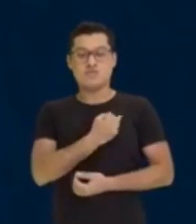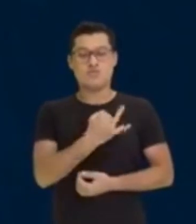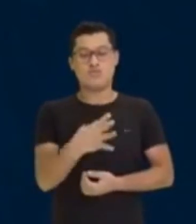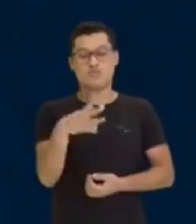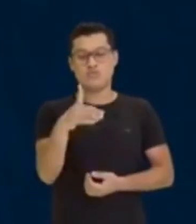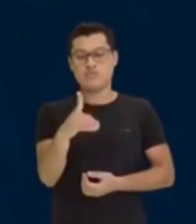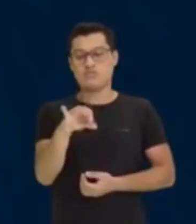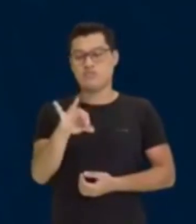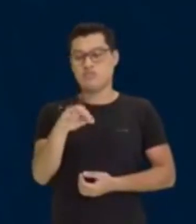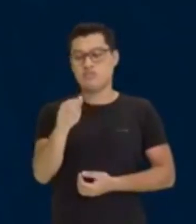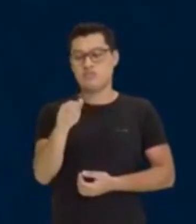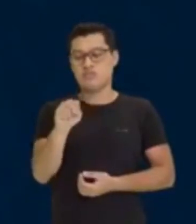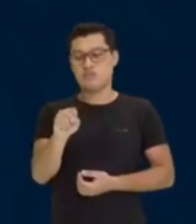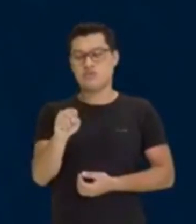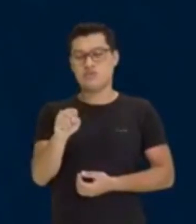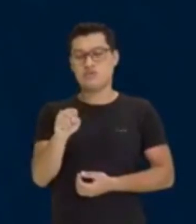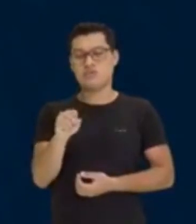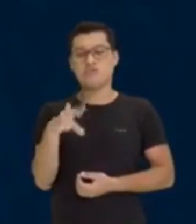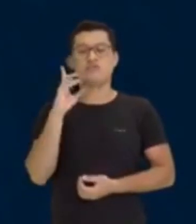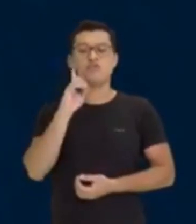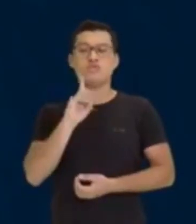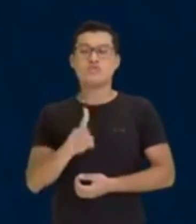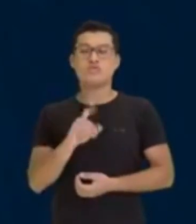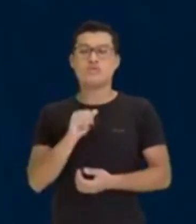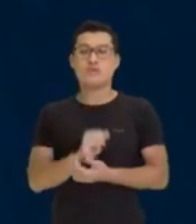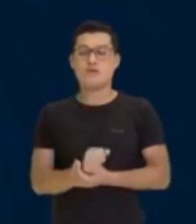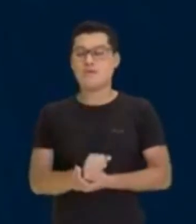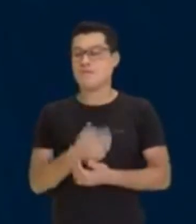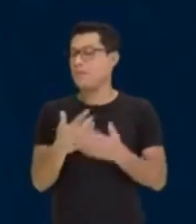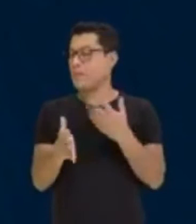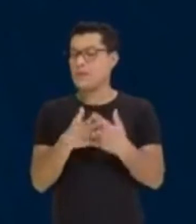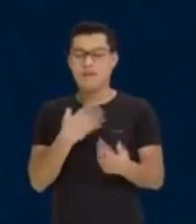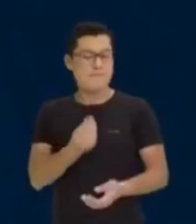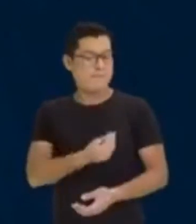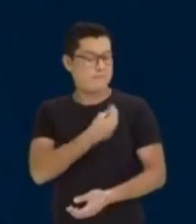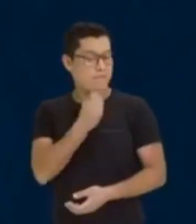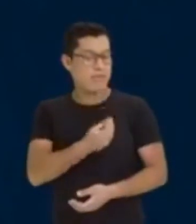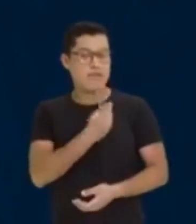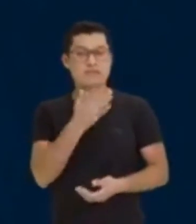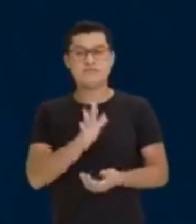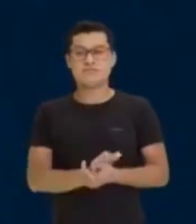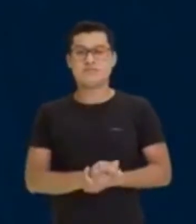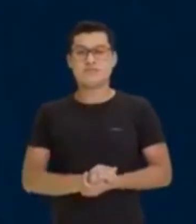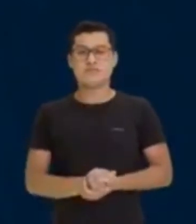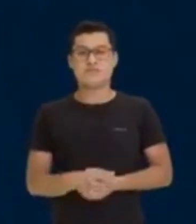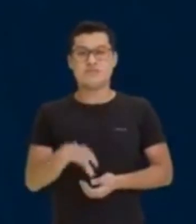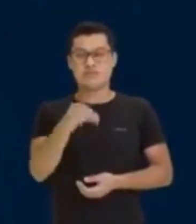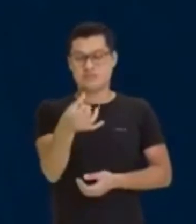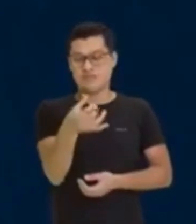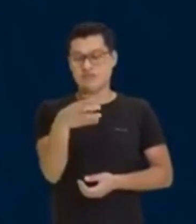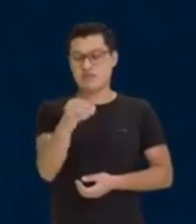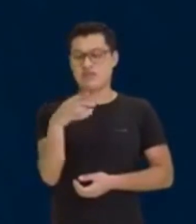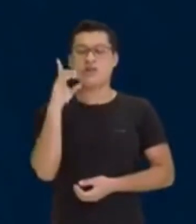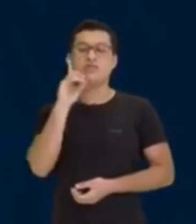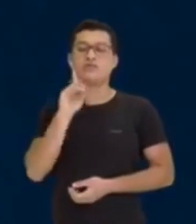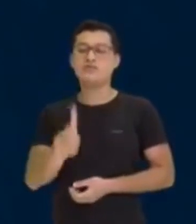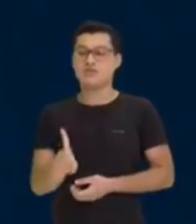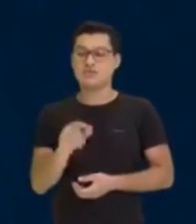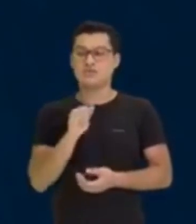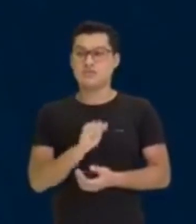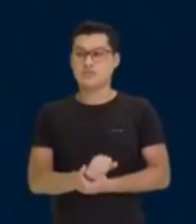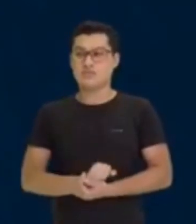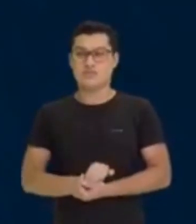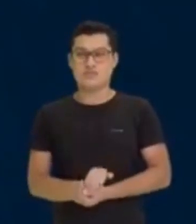víveres. Gente, víveres são alimentos. Mas o que importa é que eles se alimentam aí, ó, por 60 dias com esses alimentos, ó. Tá?